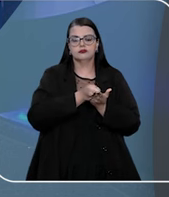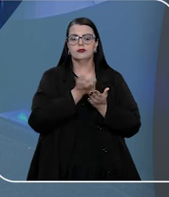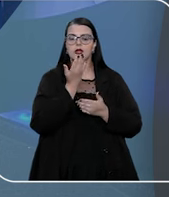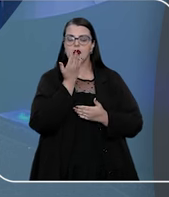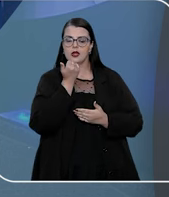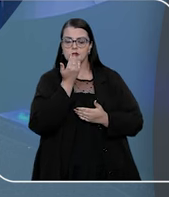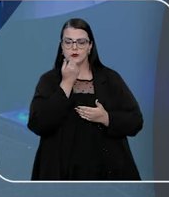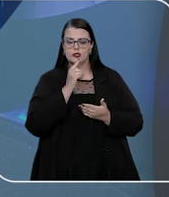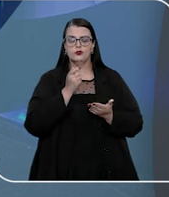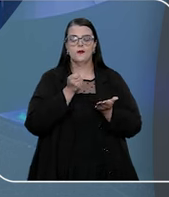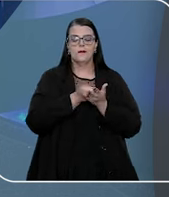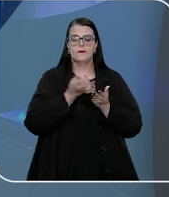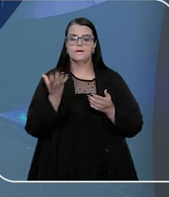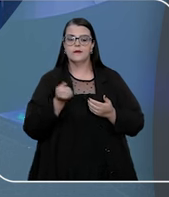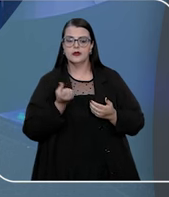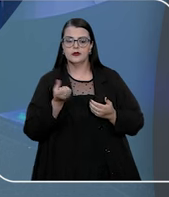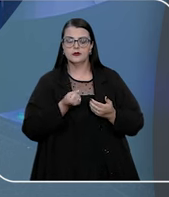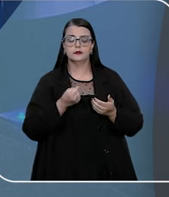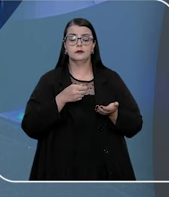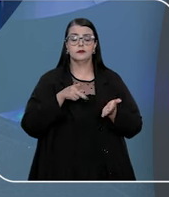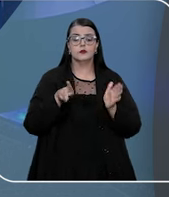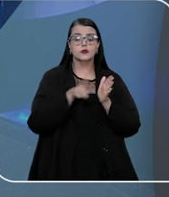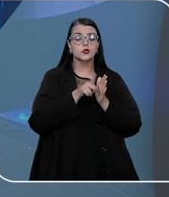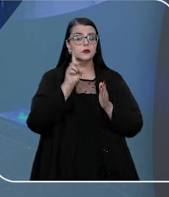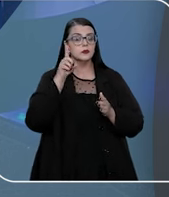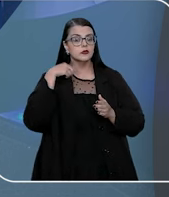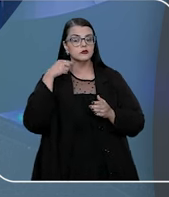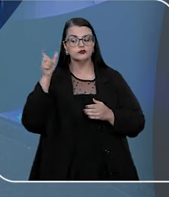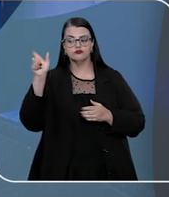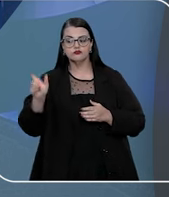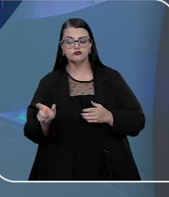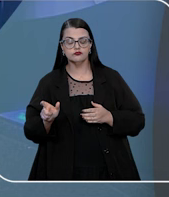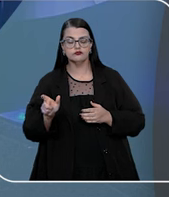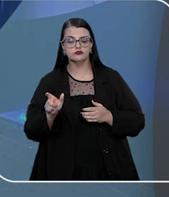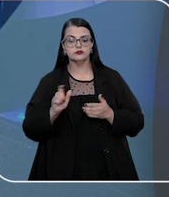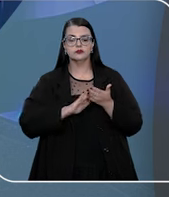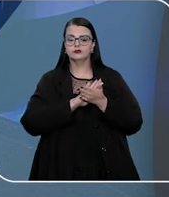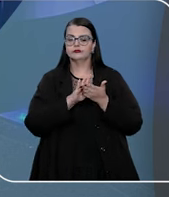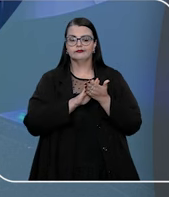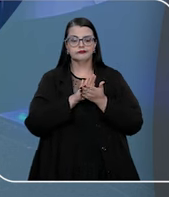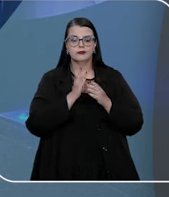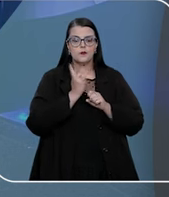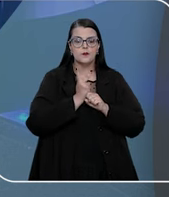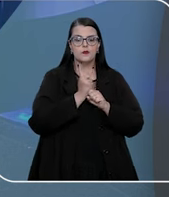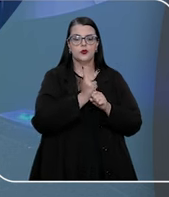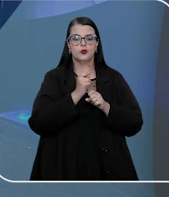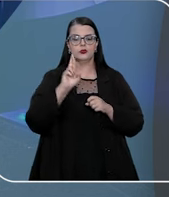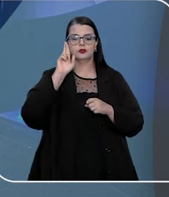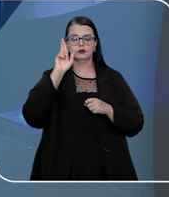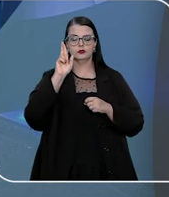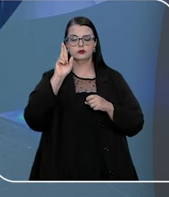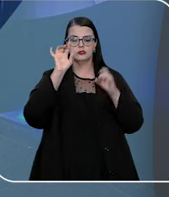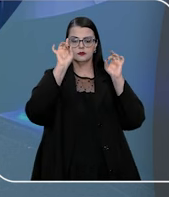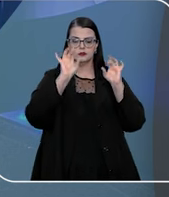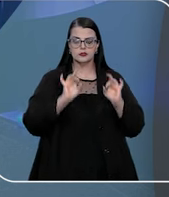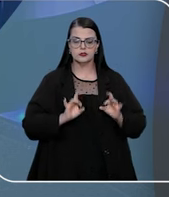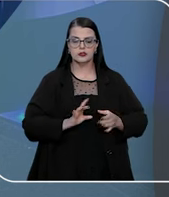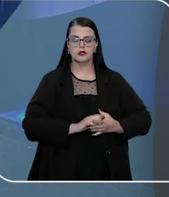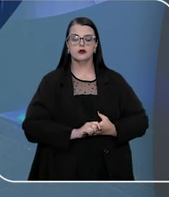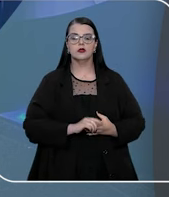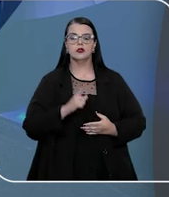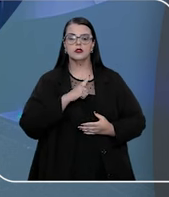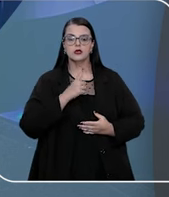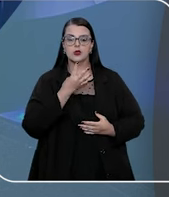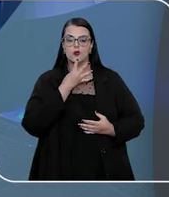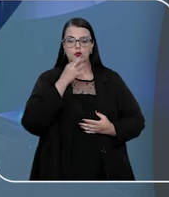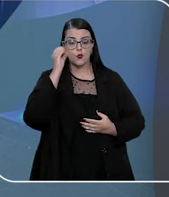alimentos pode ser dispensada se comprovado que o advogado dele, mesmo sem procuração com poderes especiais, tenha